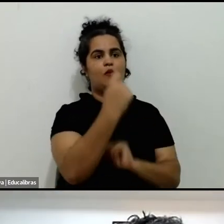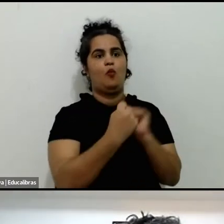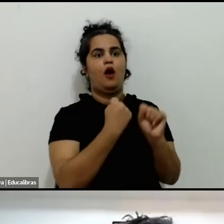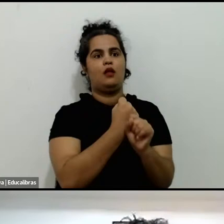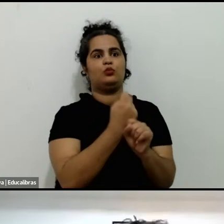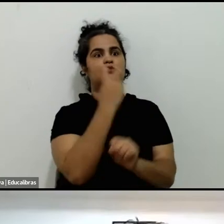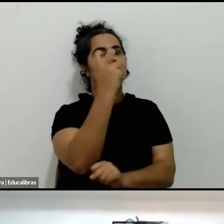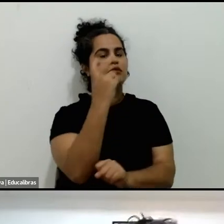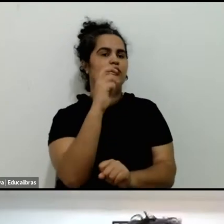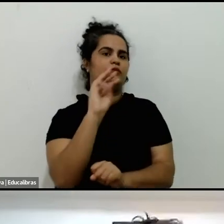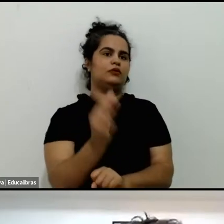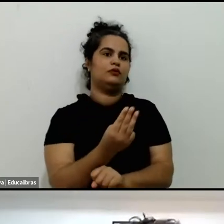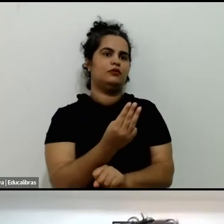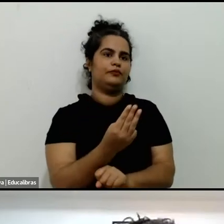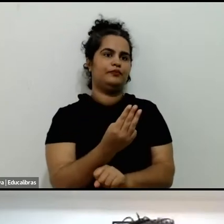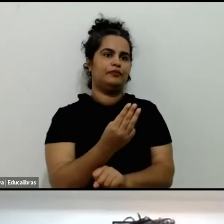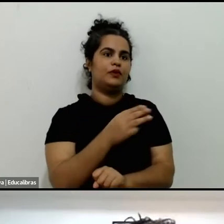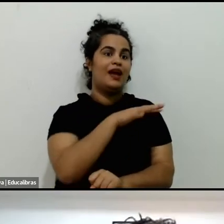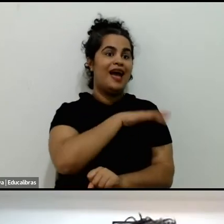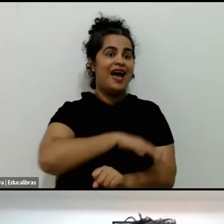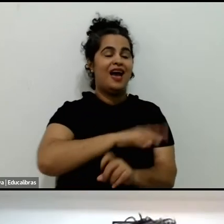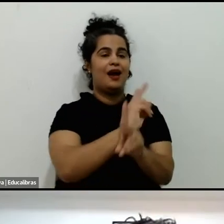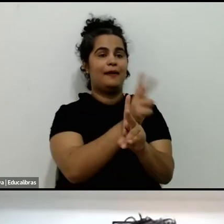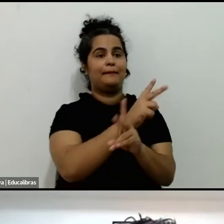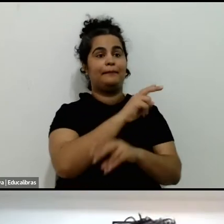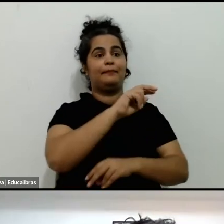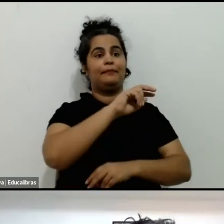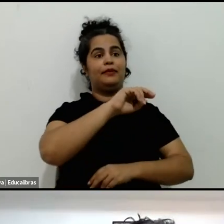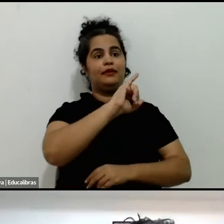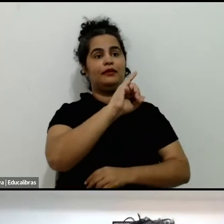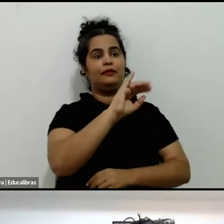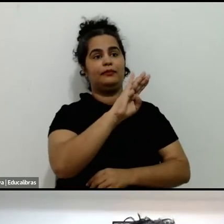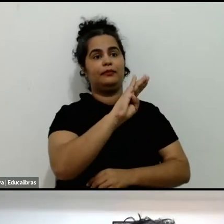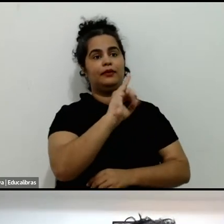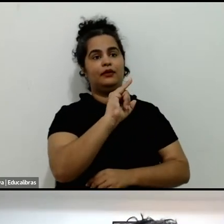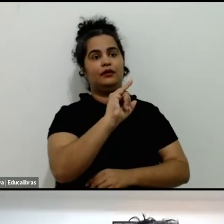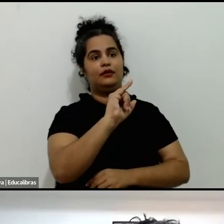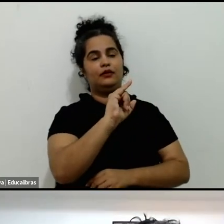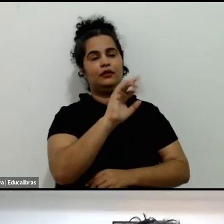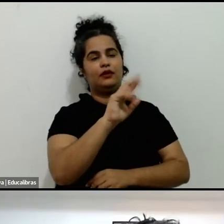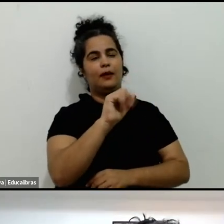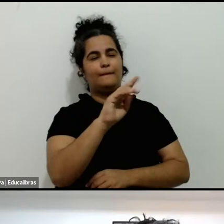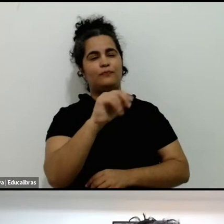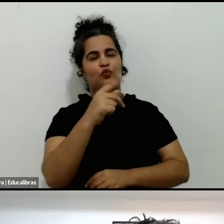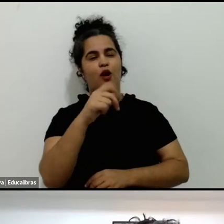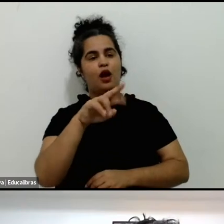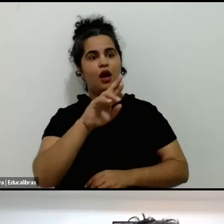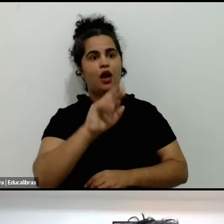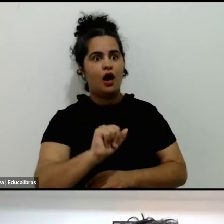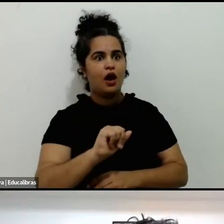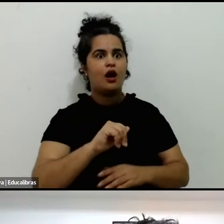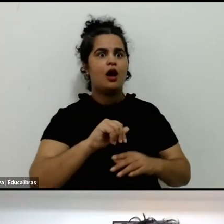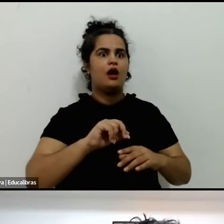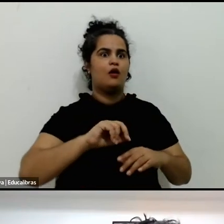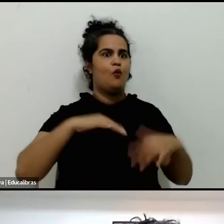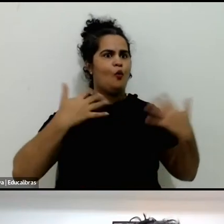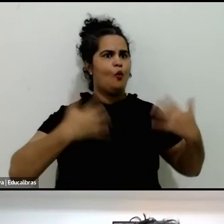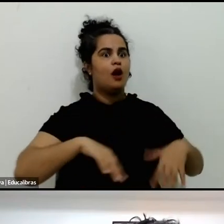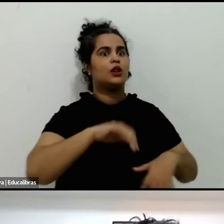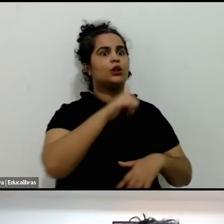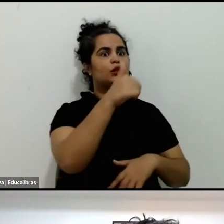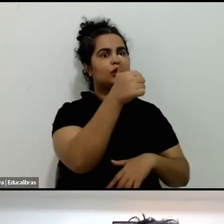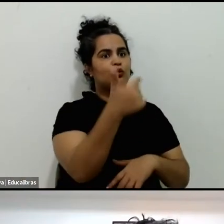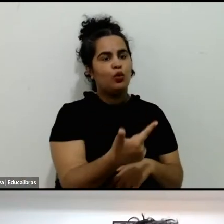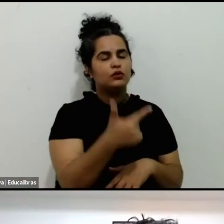12 milhões para 17 milhões de visitas no ano. Então, isso é um fenômeno que eu